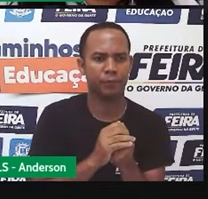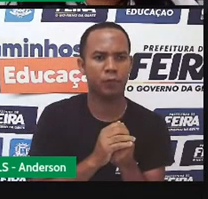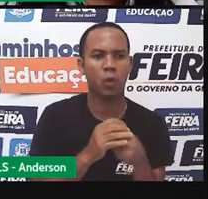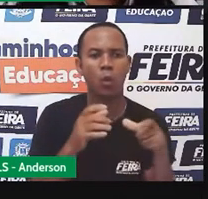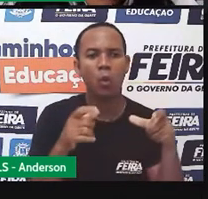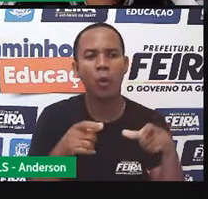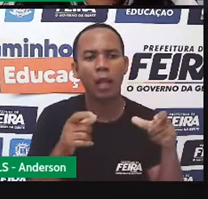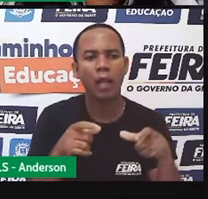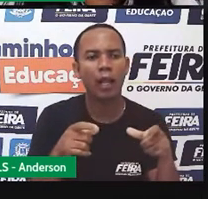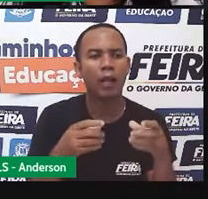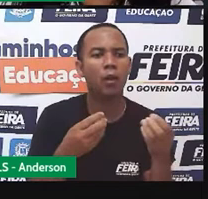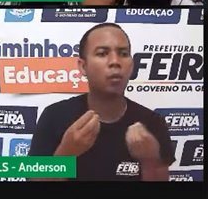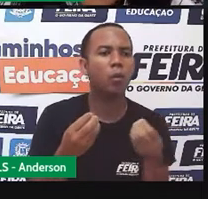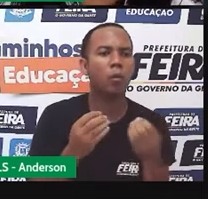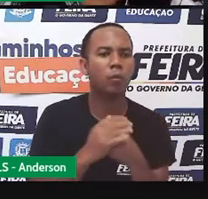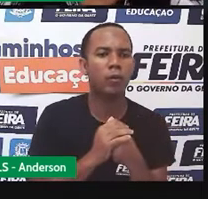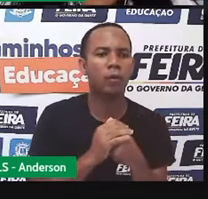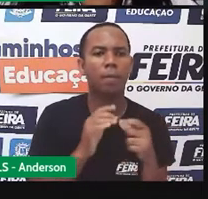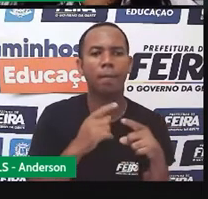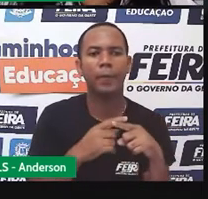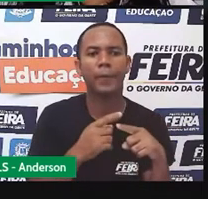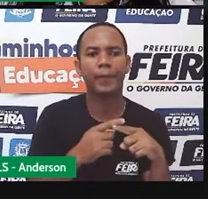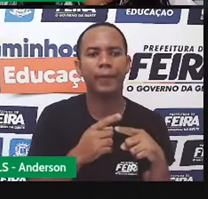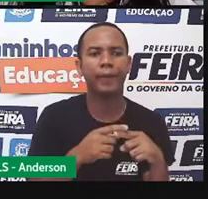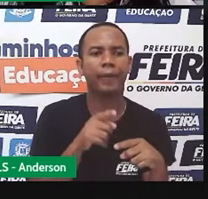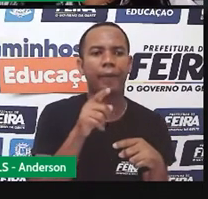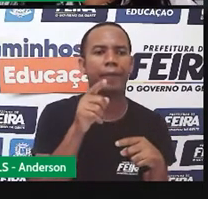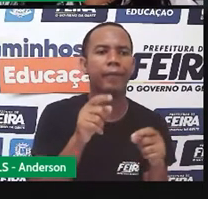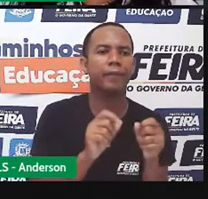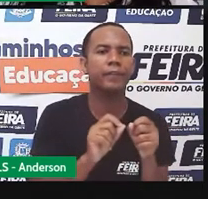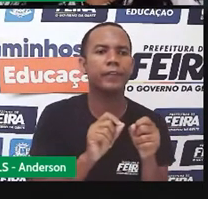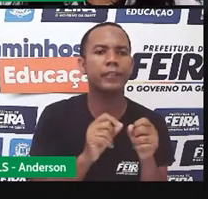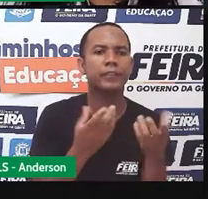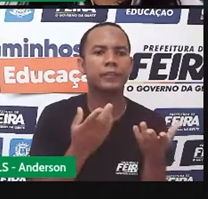Onde ela fez? E por que que ela fez?